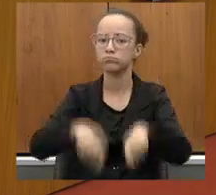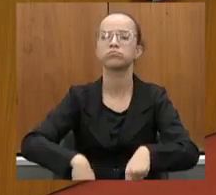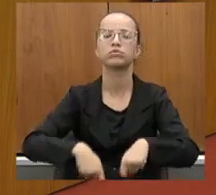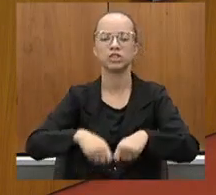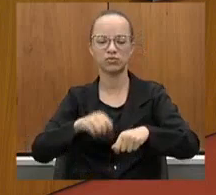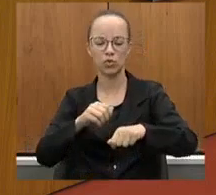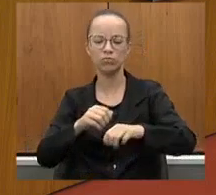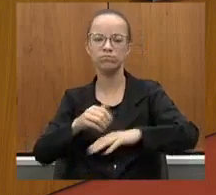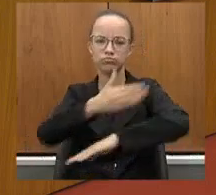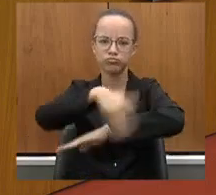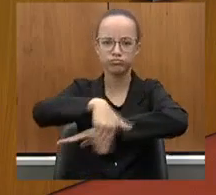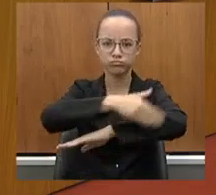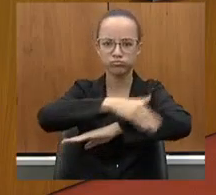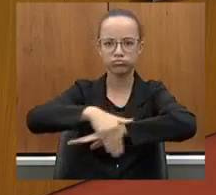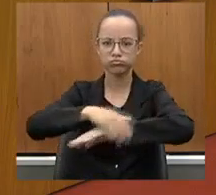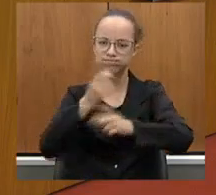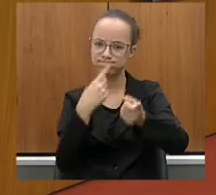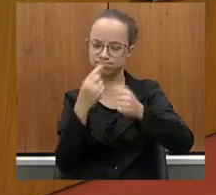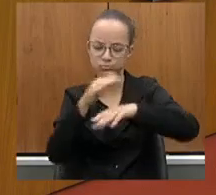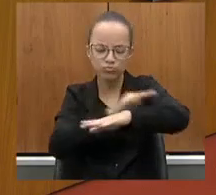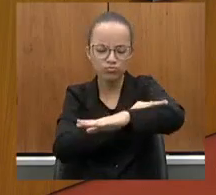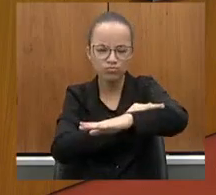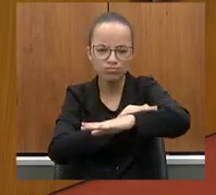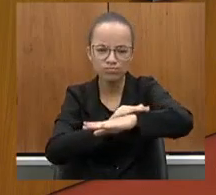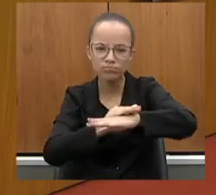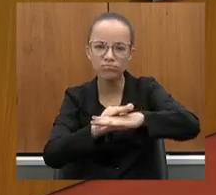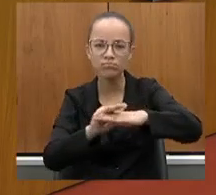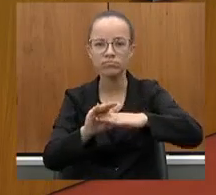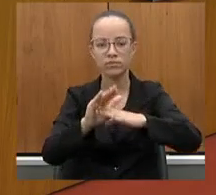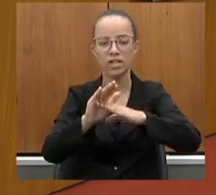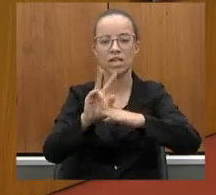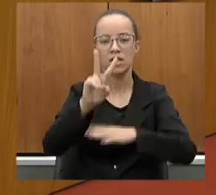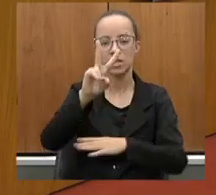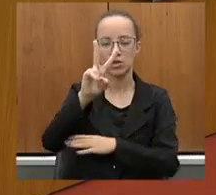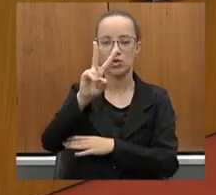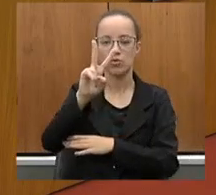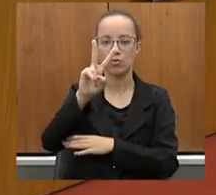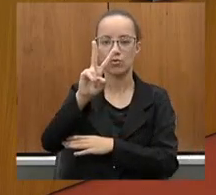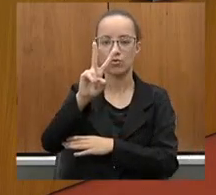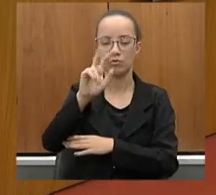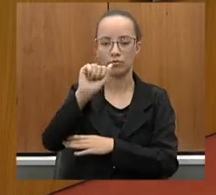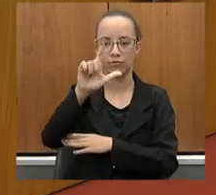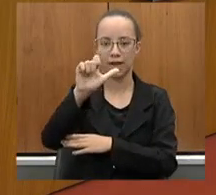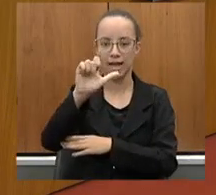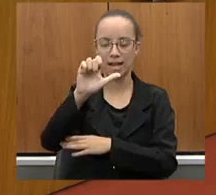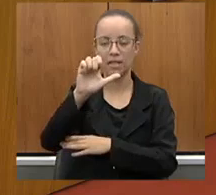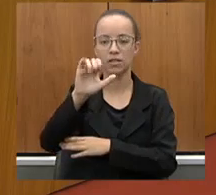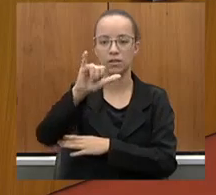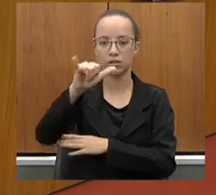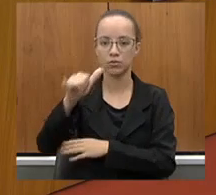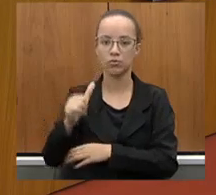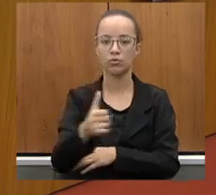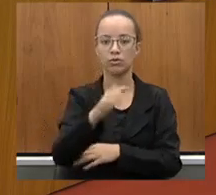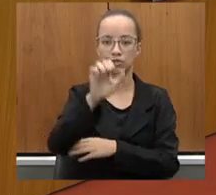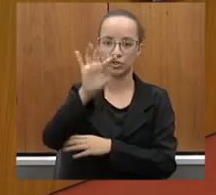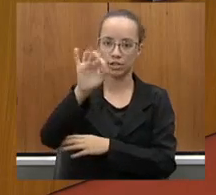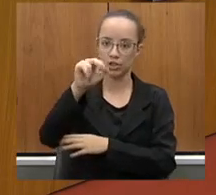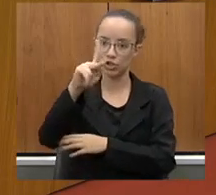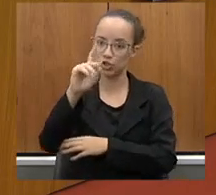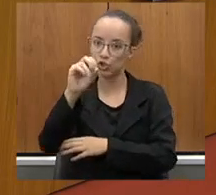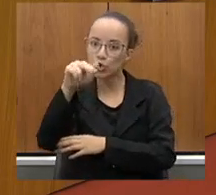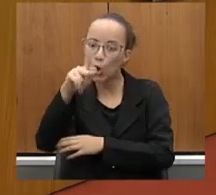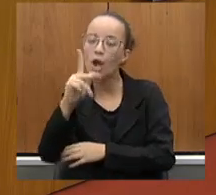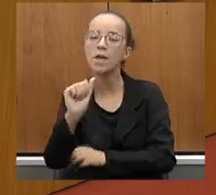pavimentação e beneficiar todo o vale do Jequitinhonha que precisa, de fato, de investimento. Muito obrigado.